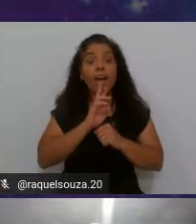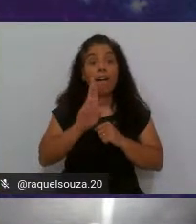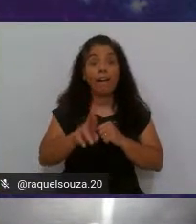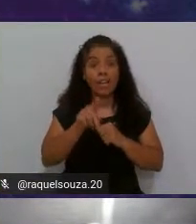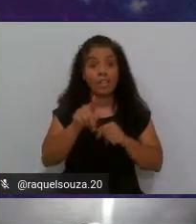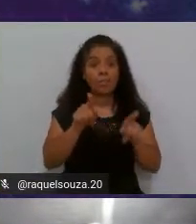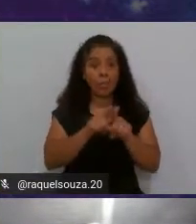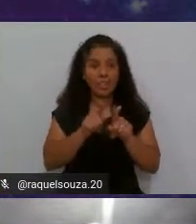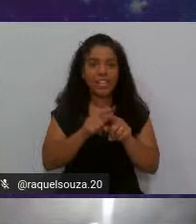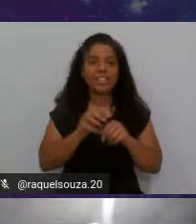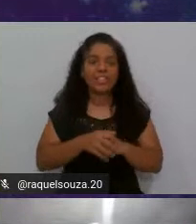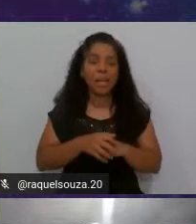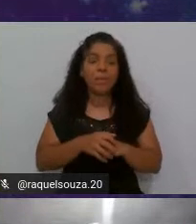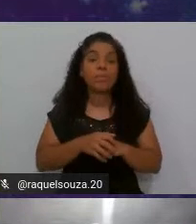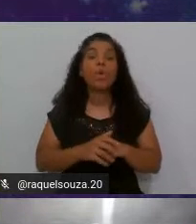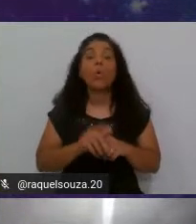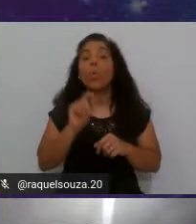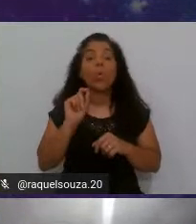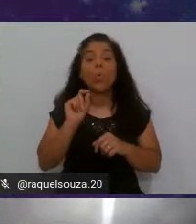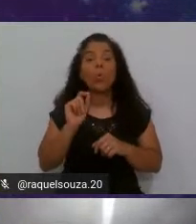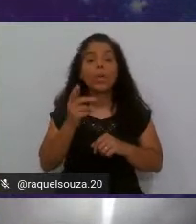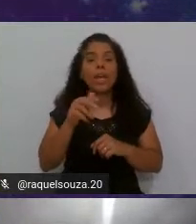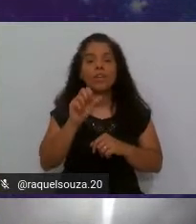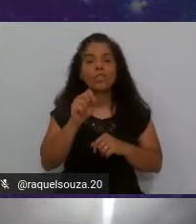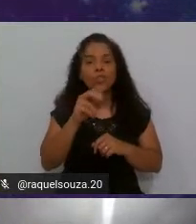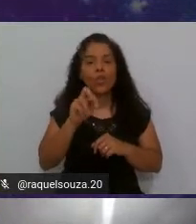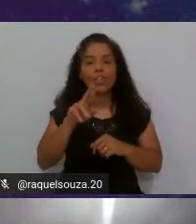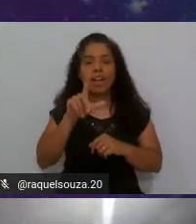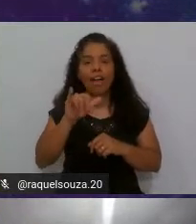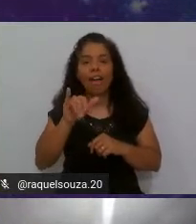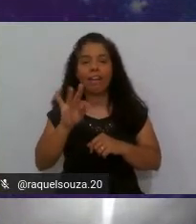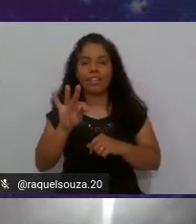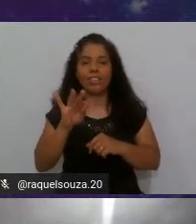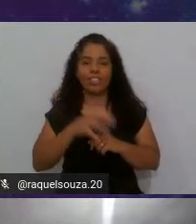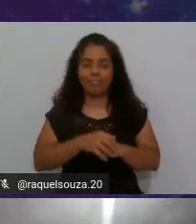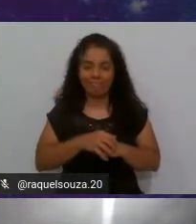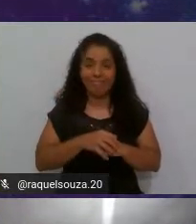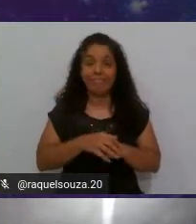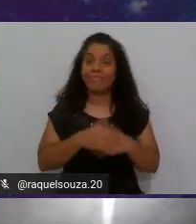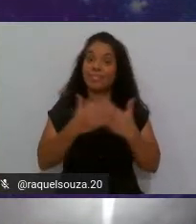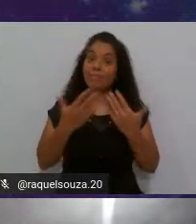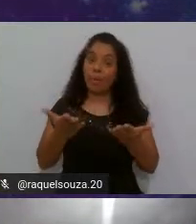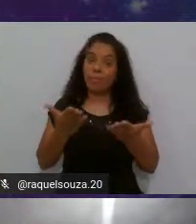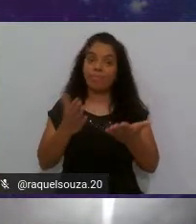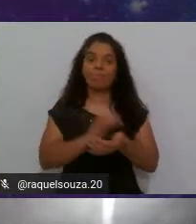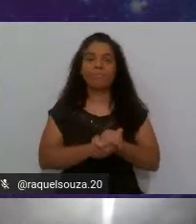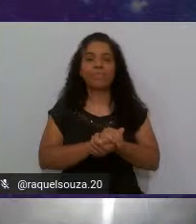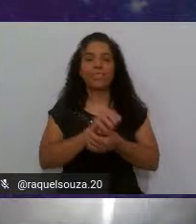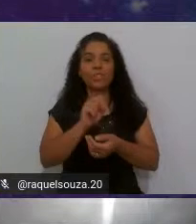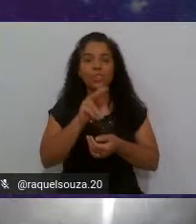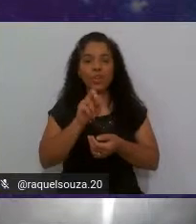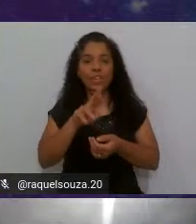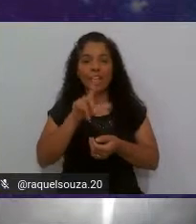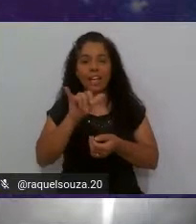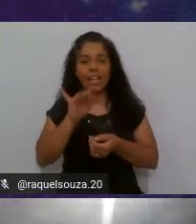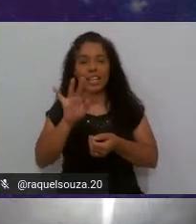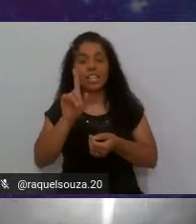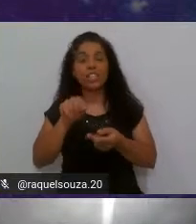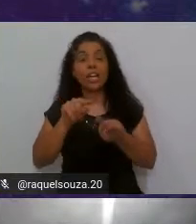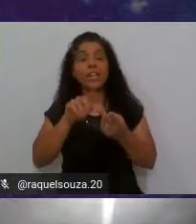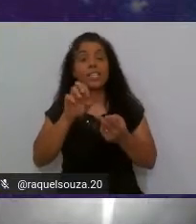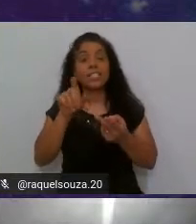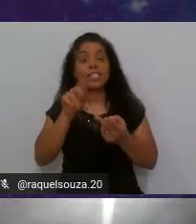o que é o Sonar Lint bom o Sonar Lint ele é uma extensão